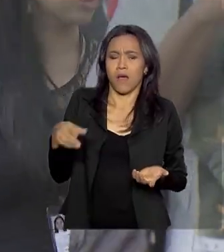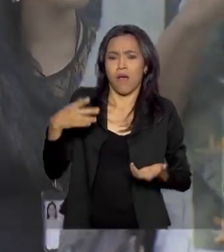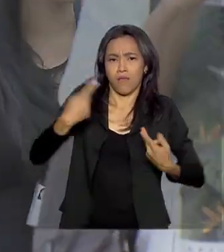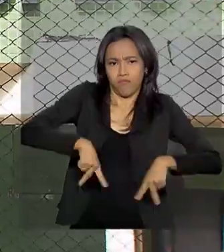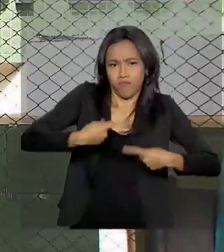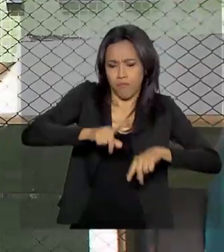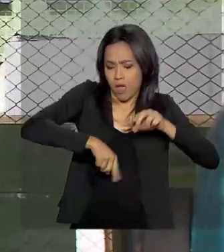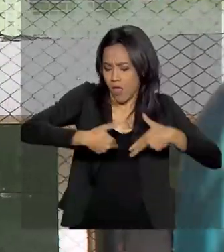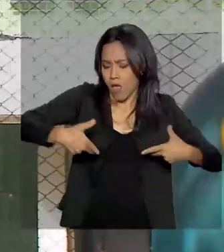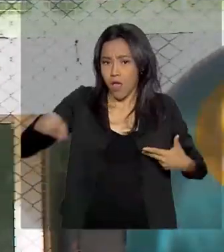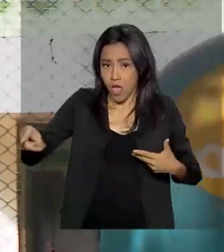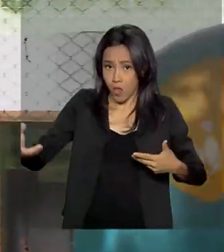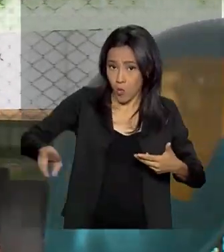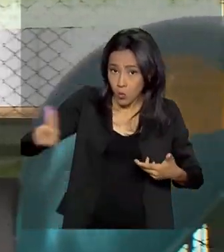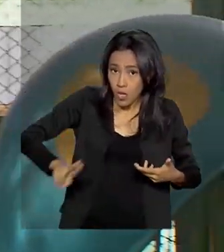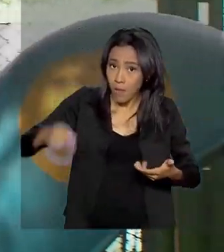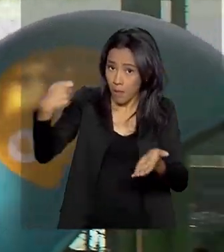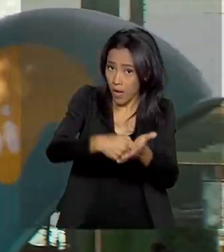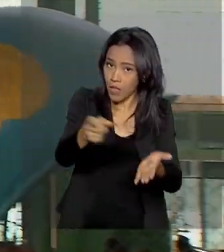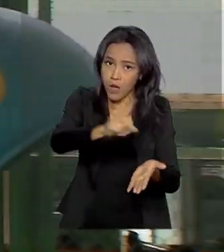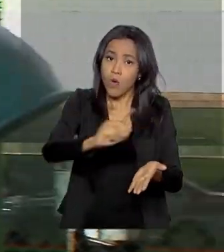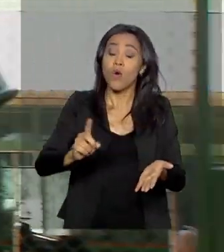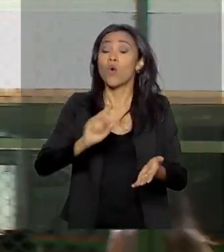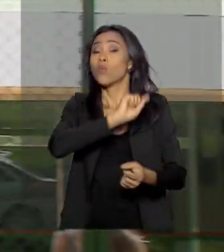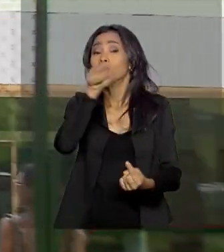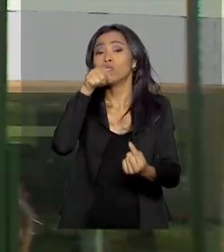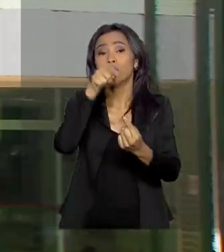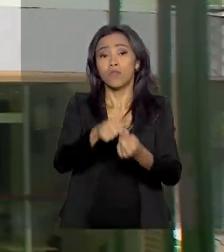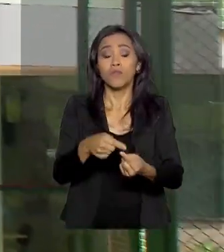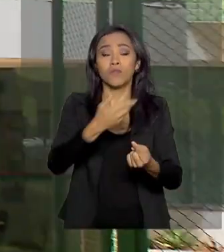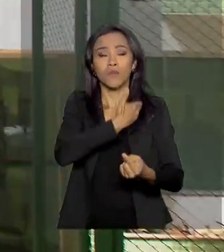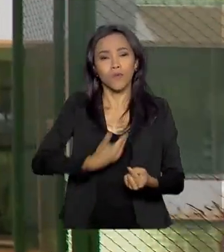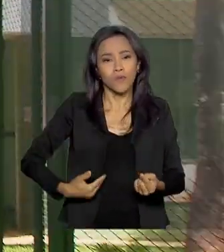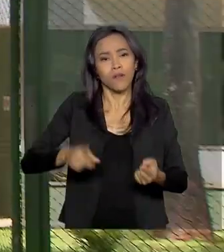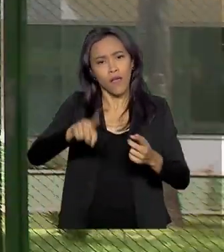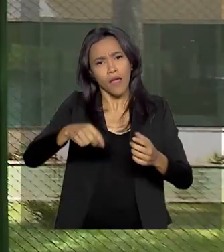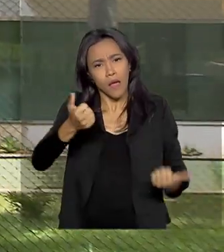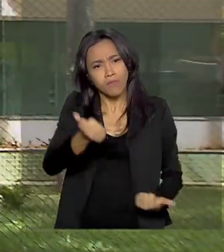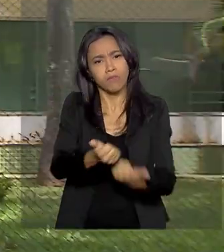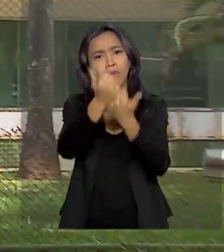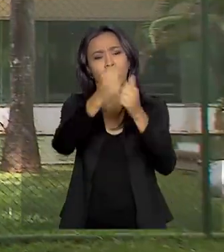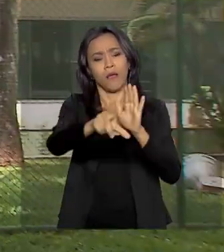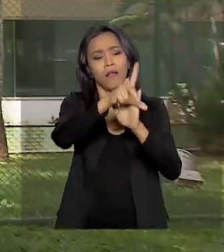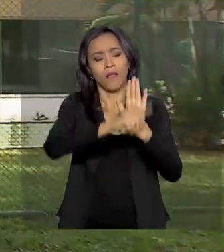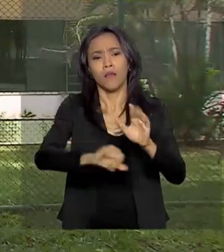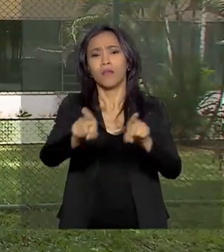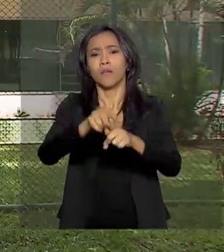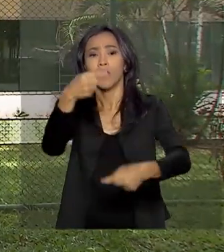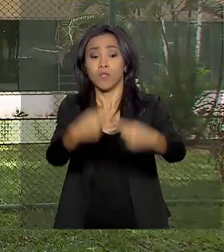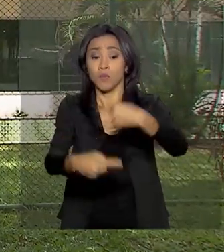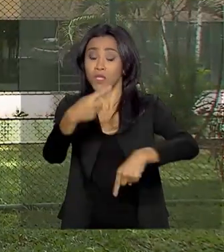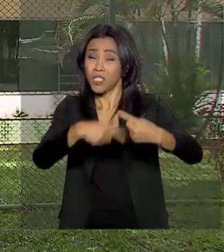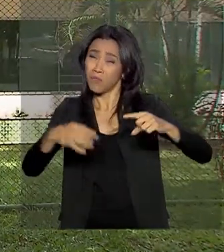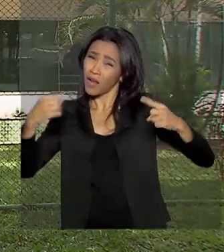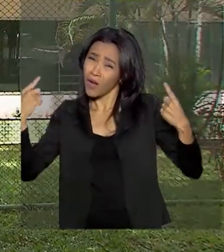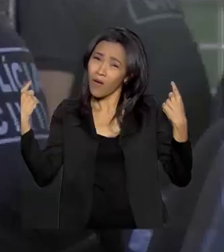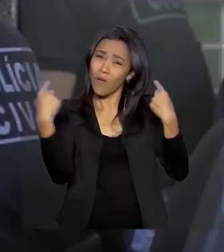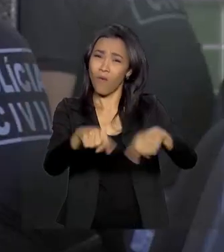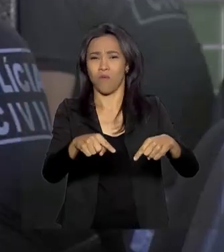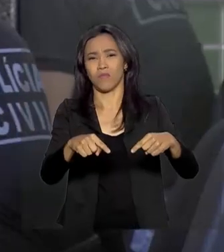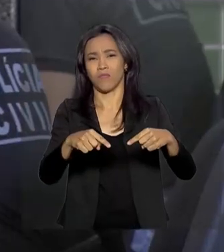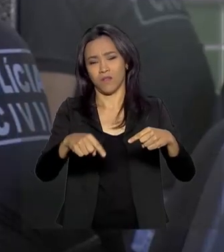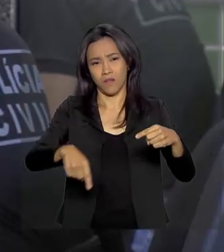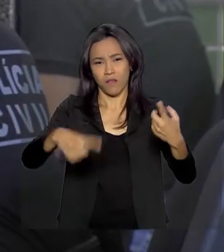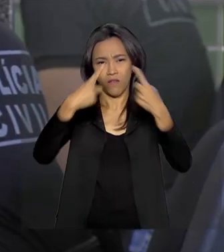custos. A intenção do governo é reforçar a legislação e as políticas públicas para coibir a violência contra as mulheres